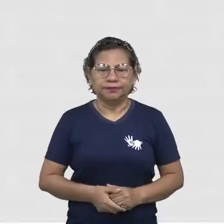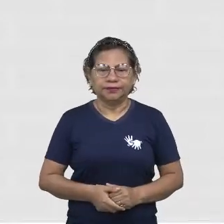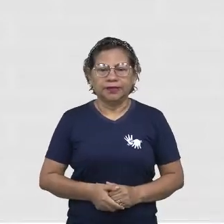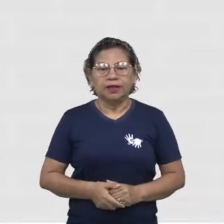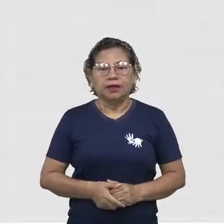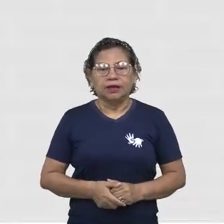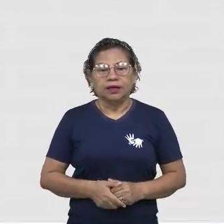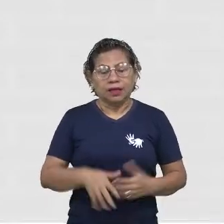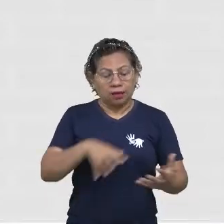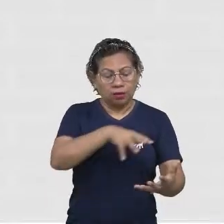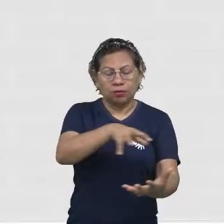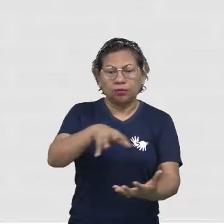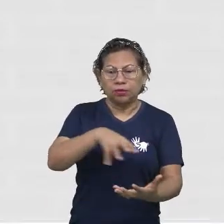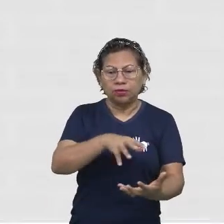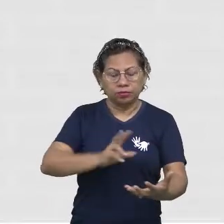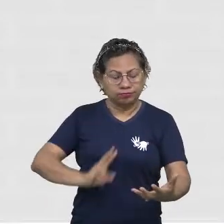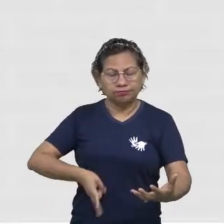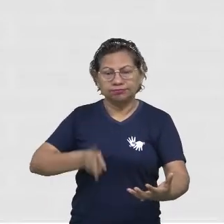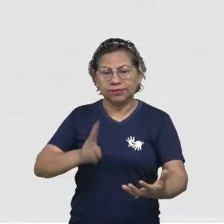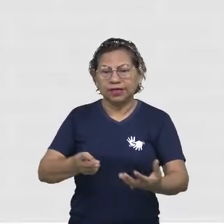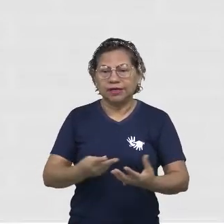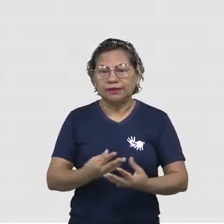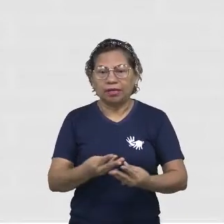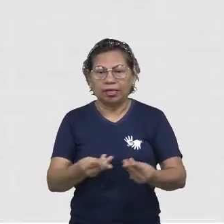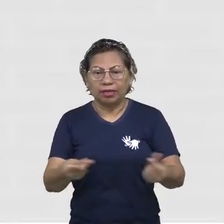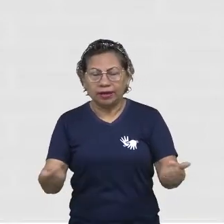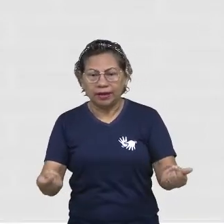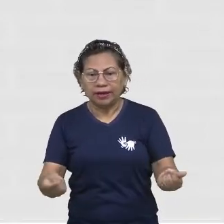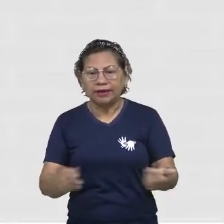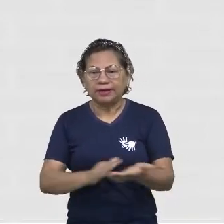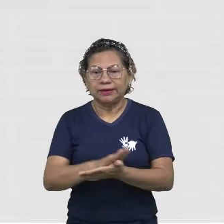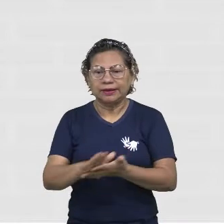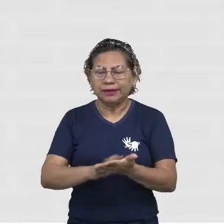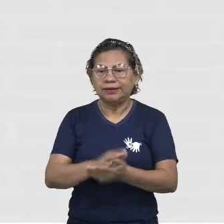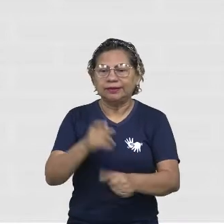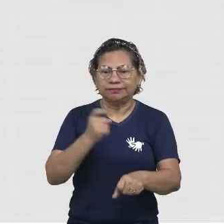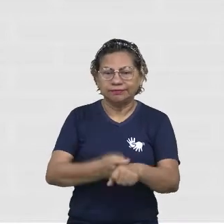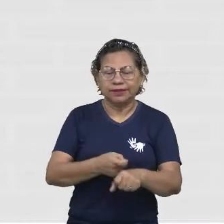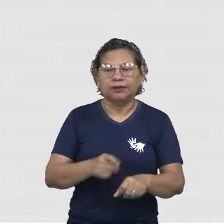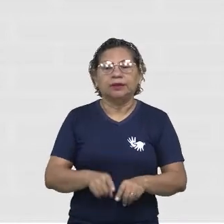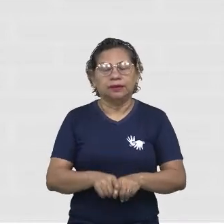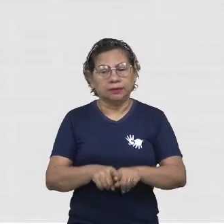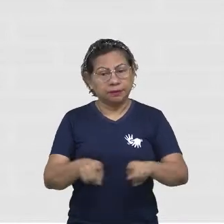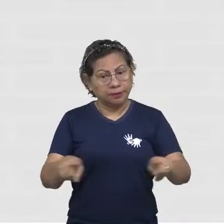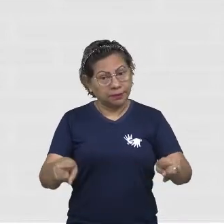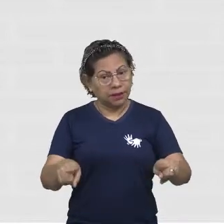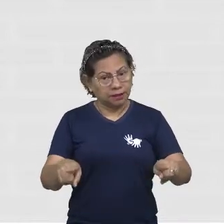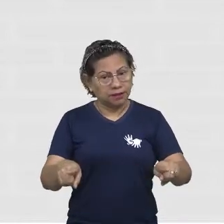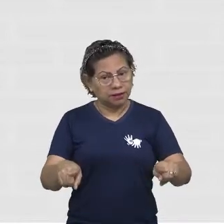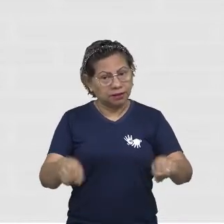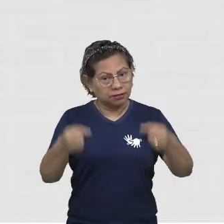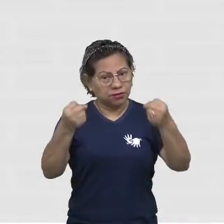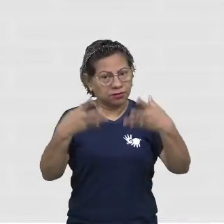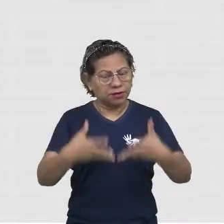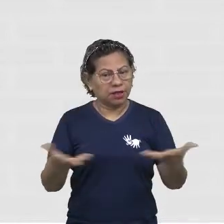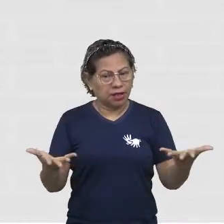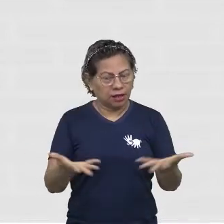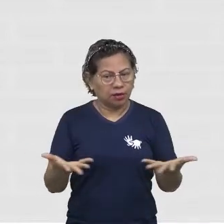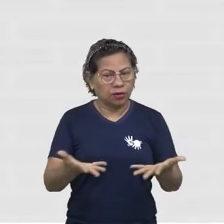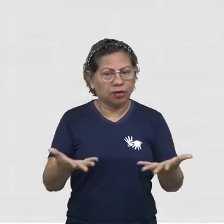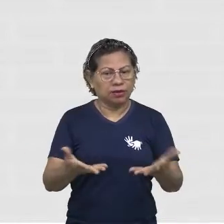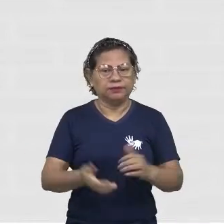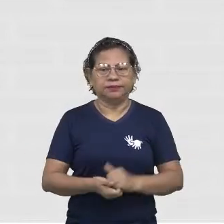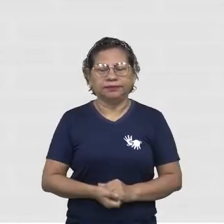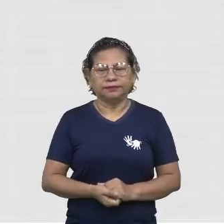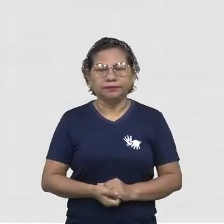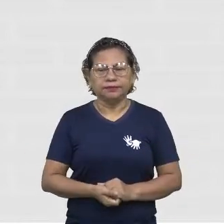cada vez mais líquido, nada mais sólido que o careta. Isso que eu acabei de falar para vocês. E para tudo isso,